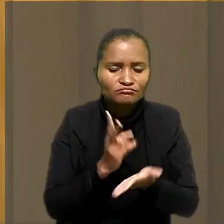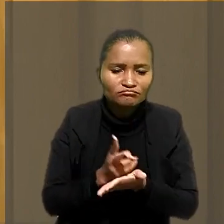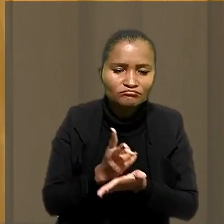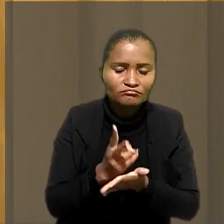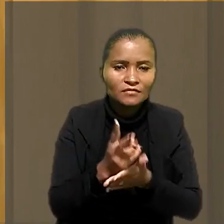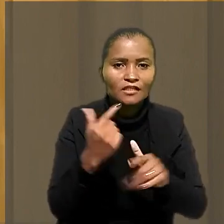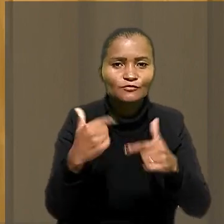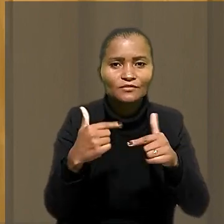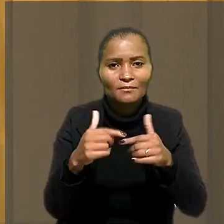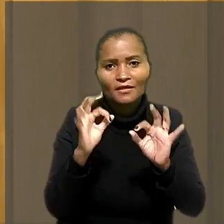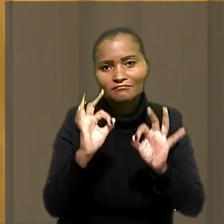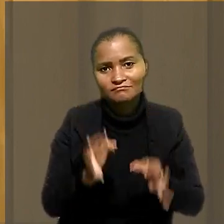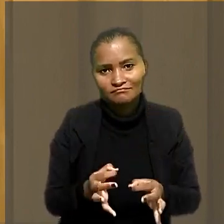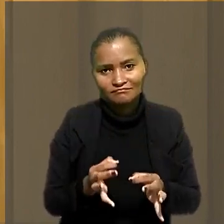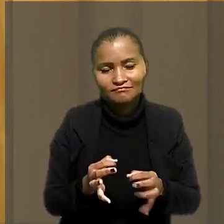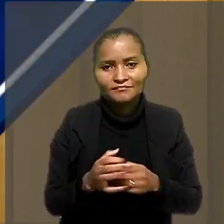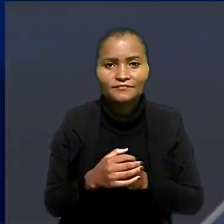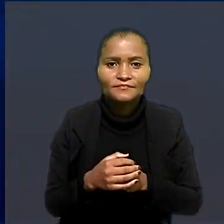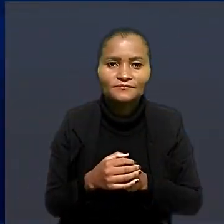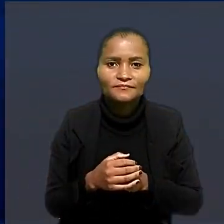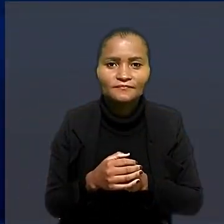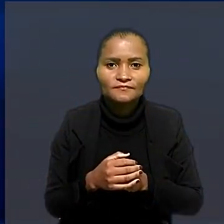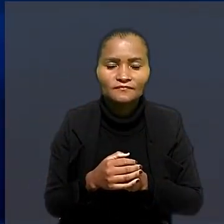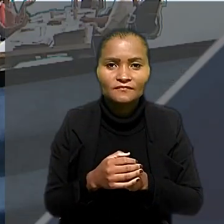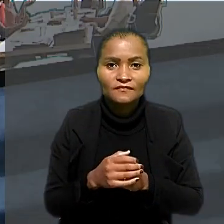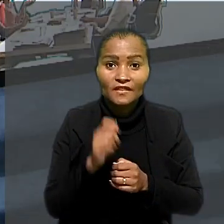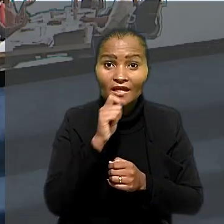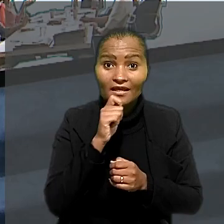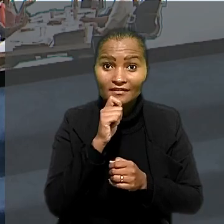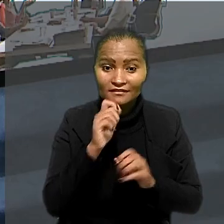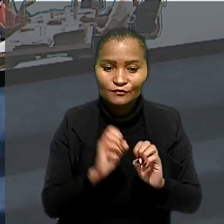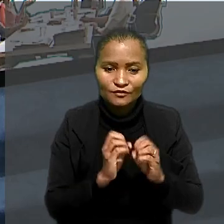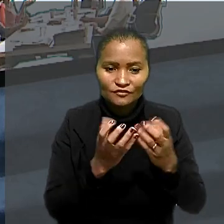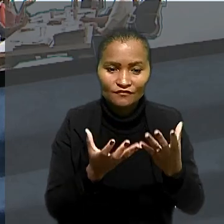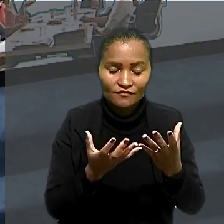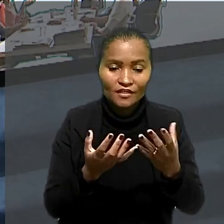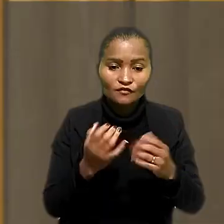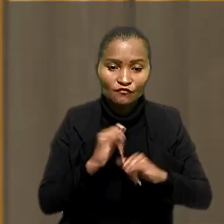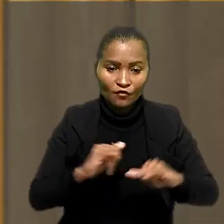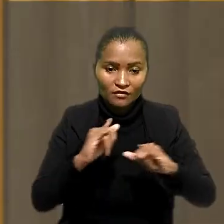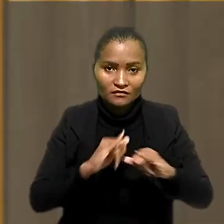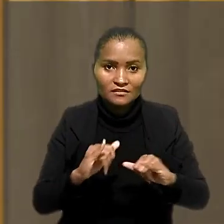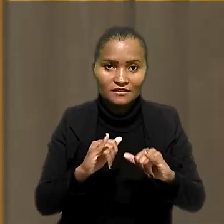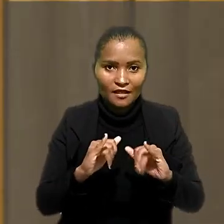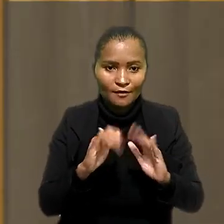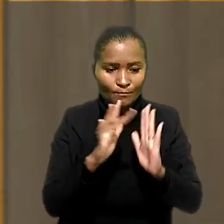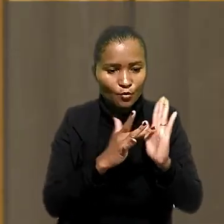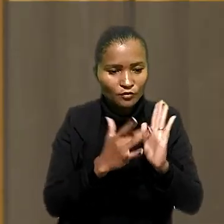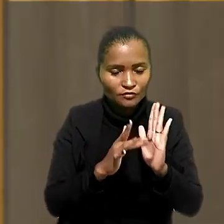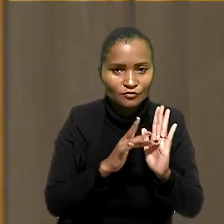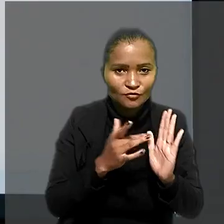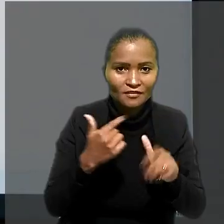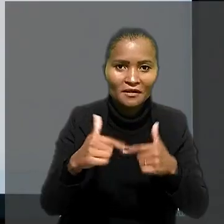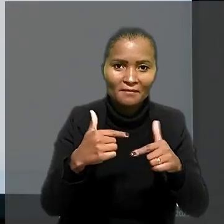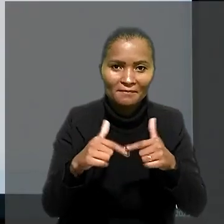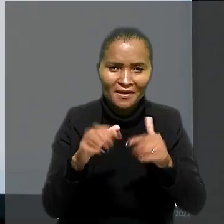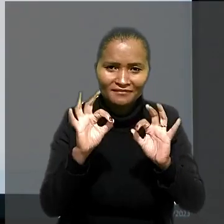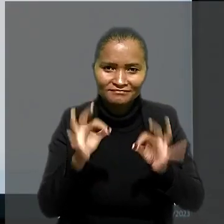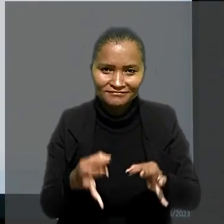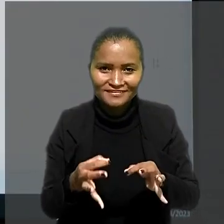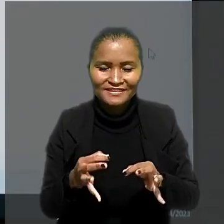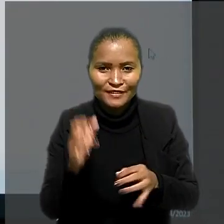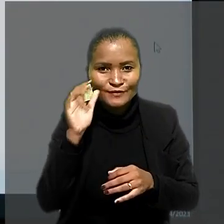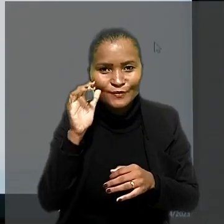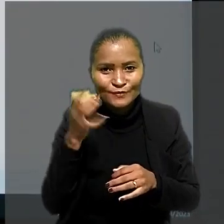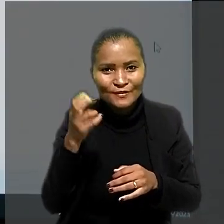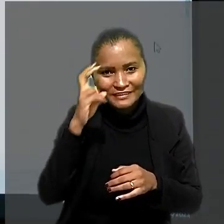Efetividade do Trabalho Decente. Ainda durante o evento, foi lançado o Monitor Trabalho Decente. A solução de